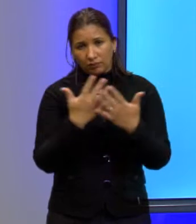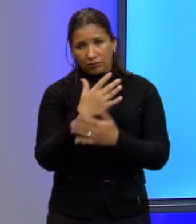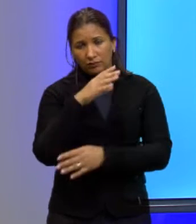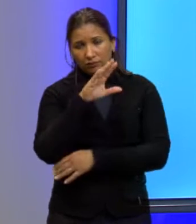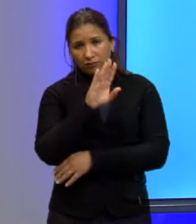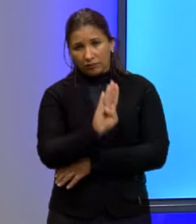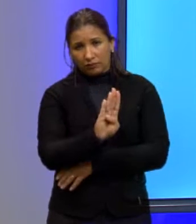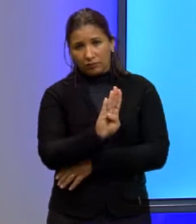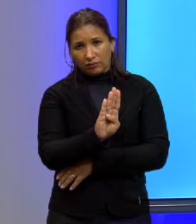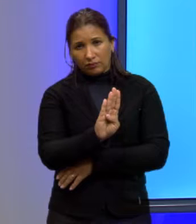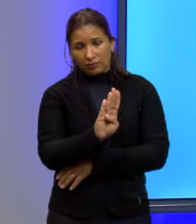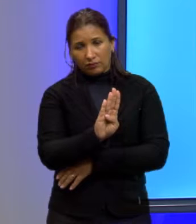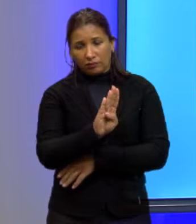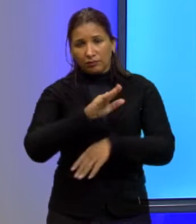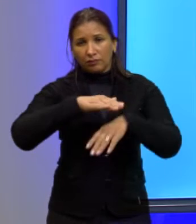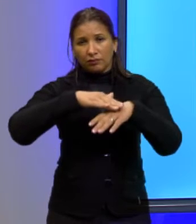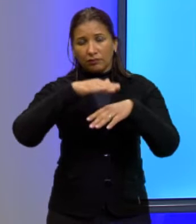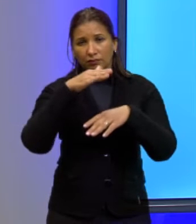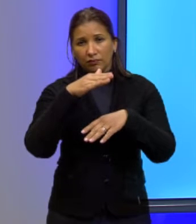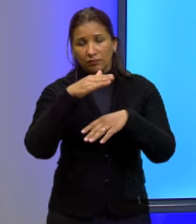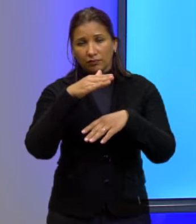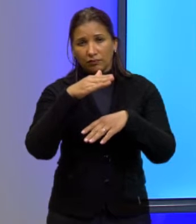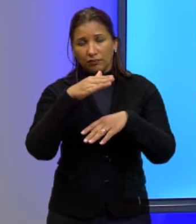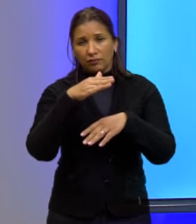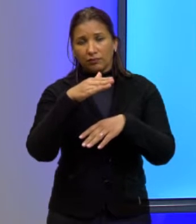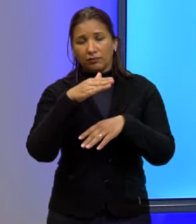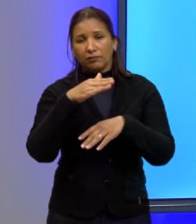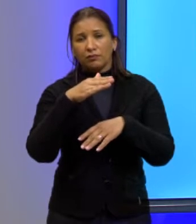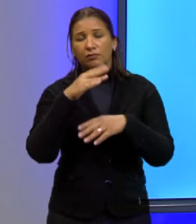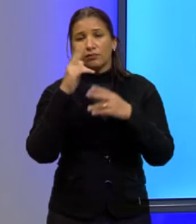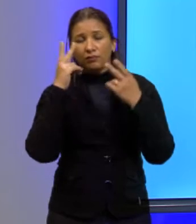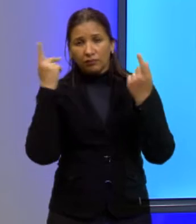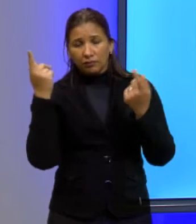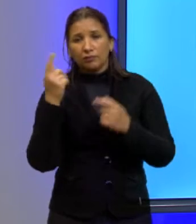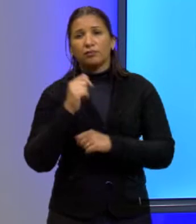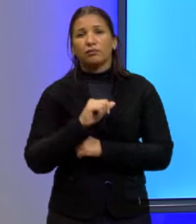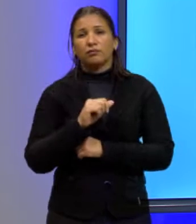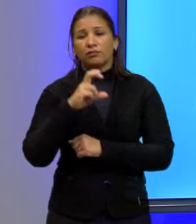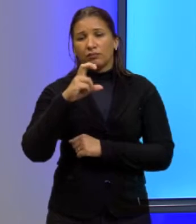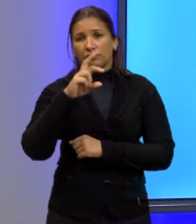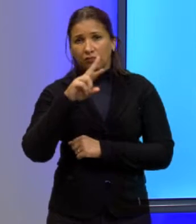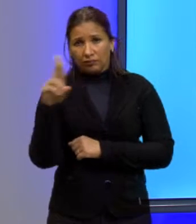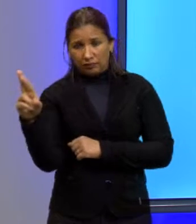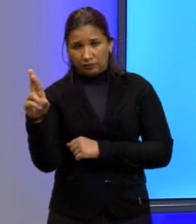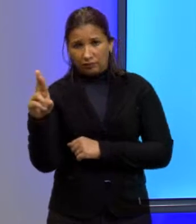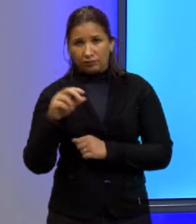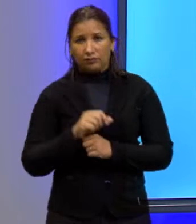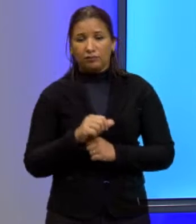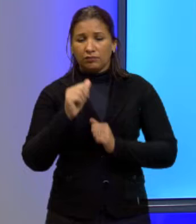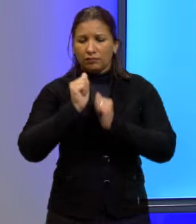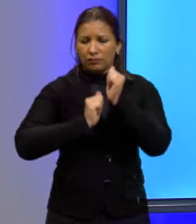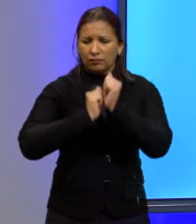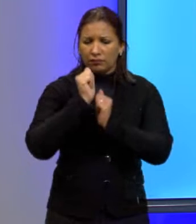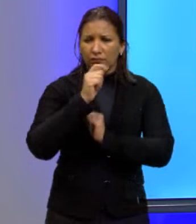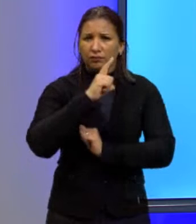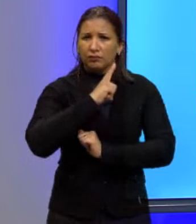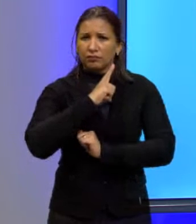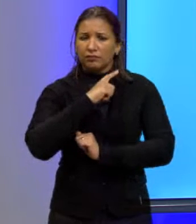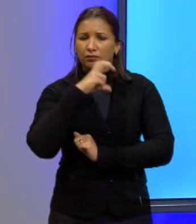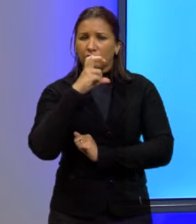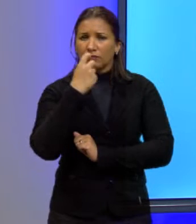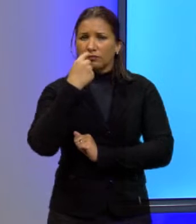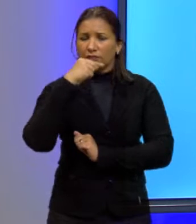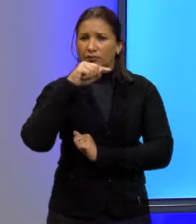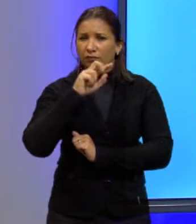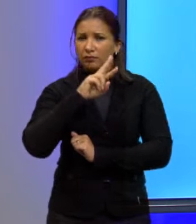que é um tipo mais comum, que custa 5 reais. A empresa dispõe de 5 mil